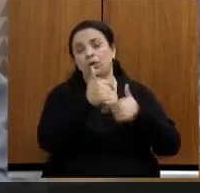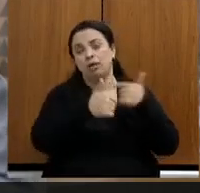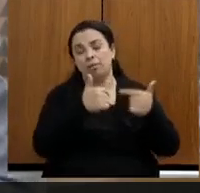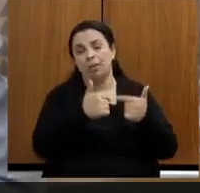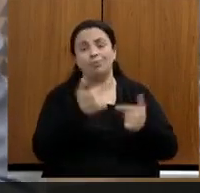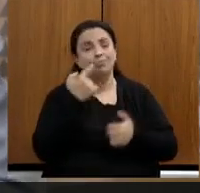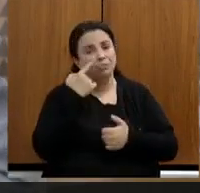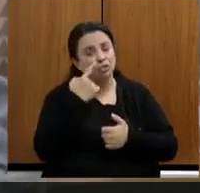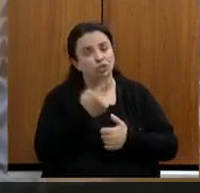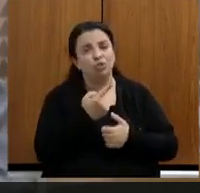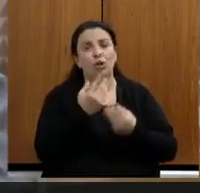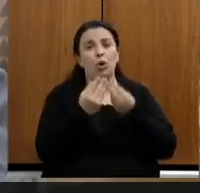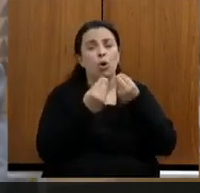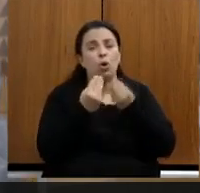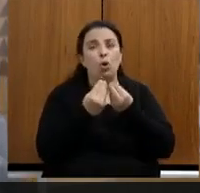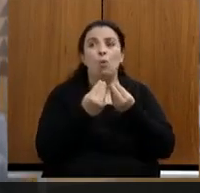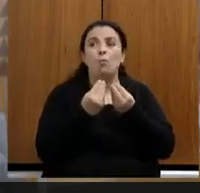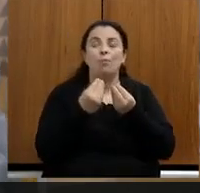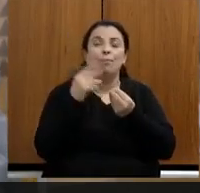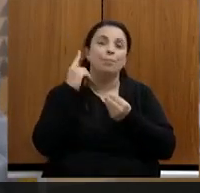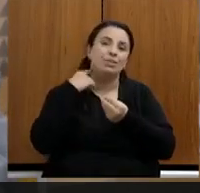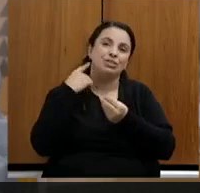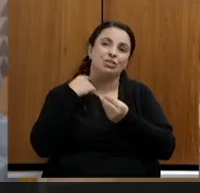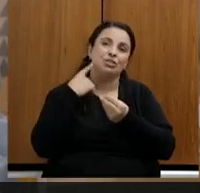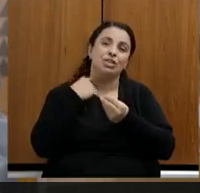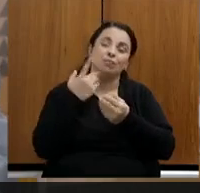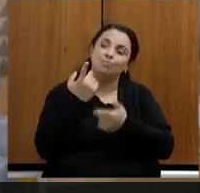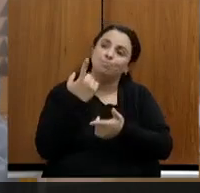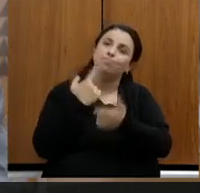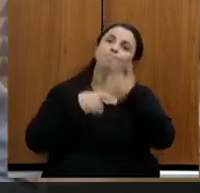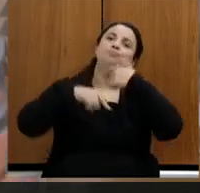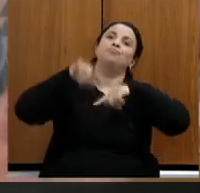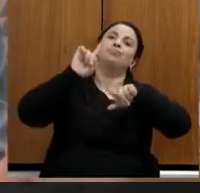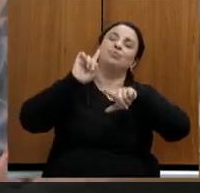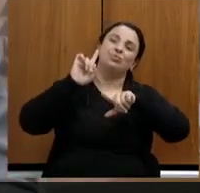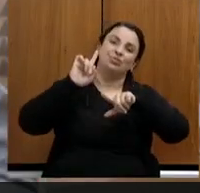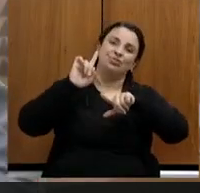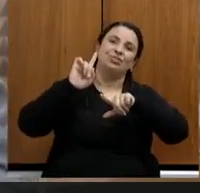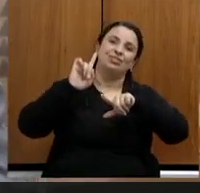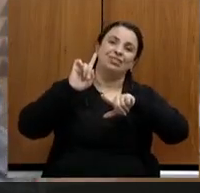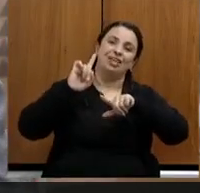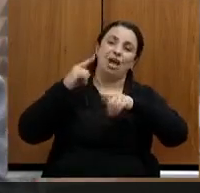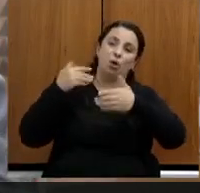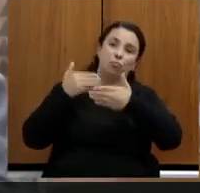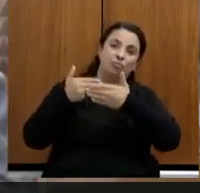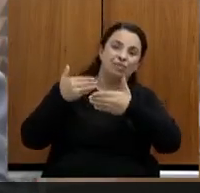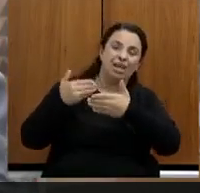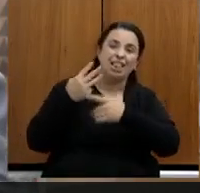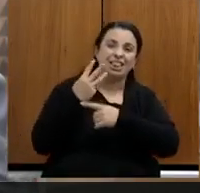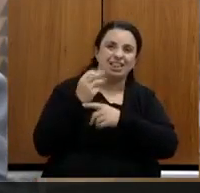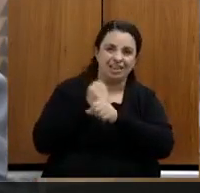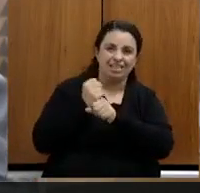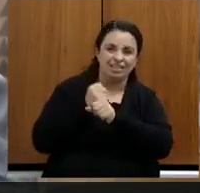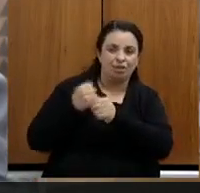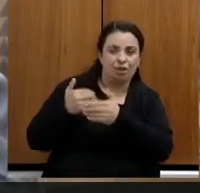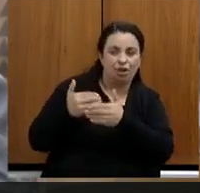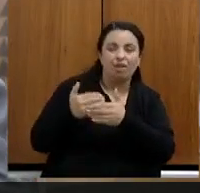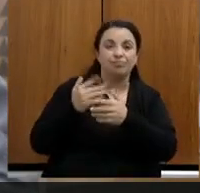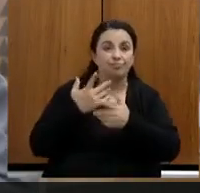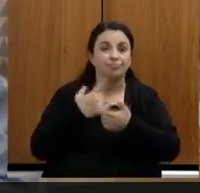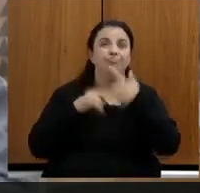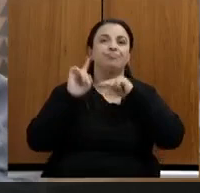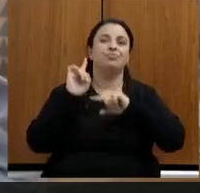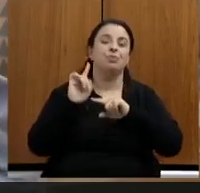quanto Minas avançou nesses três últimos anos principalmente sobre a gestão